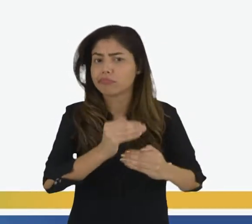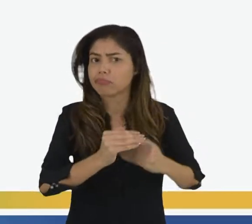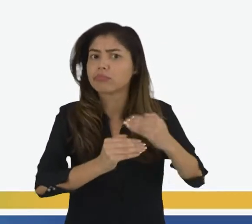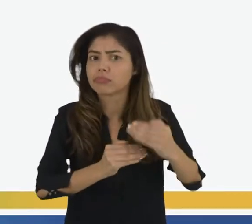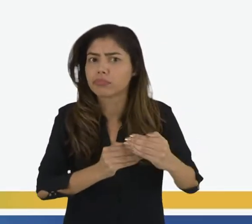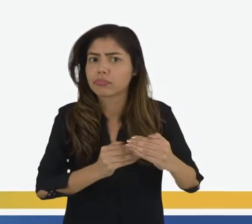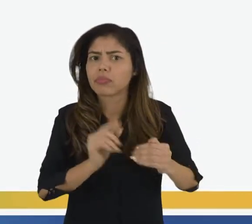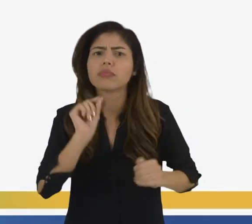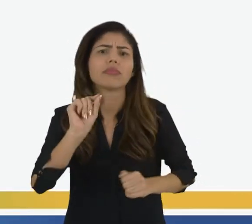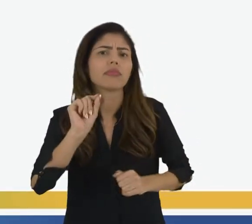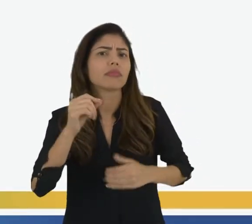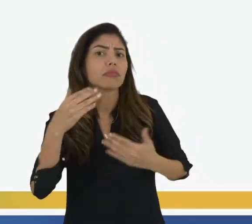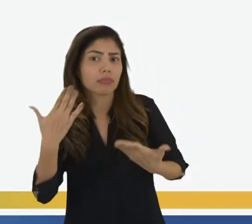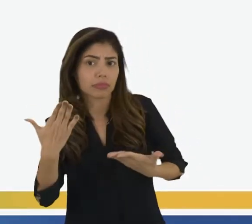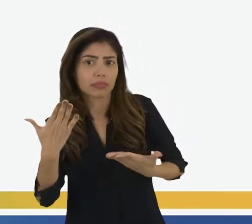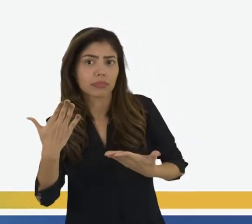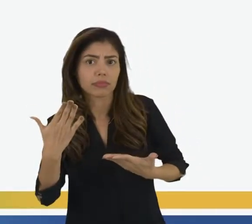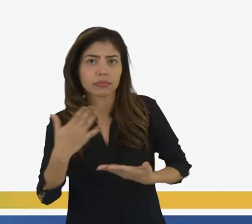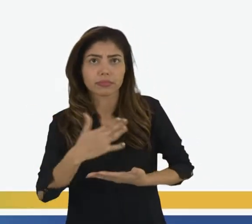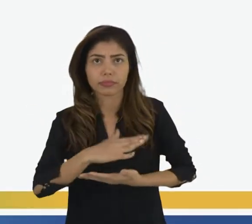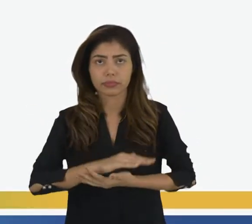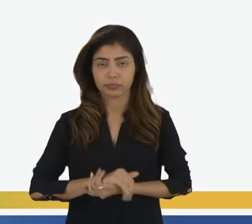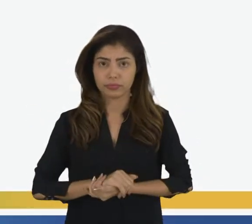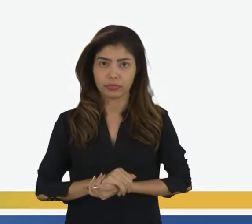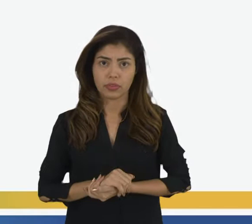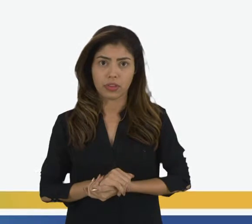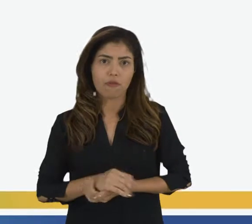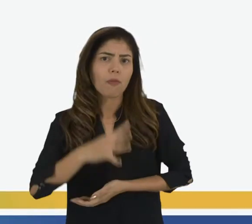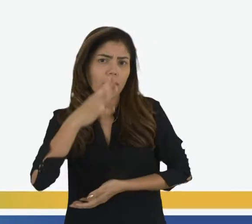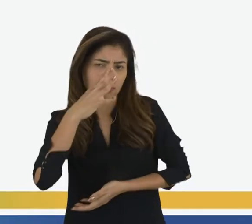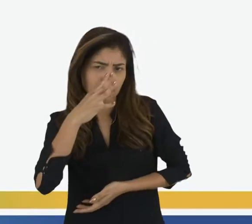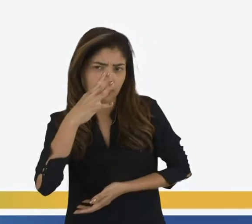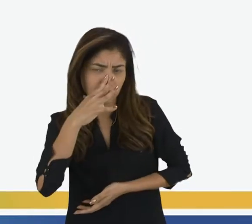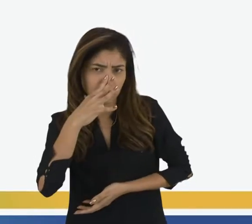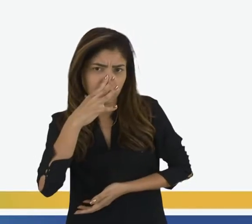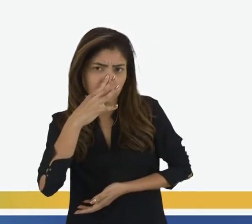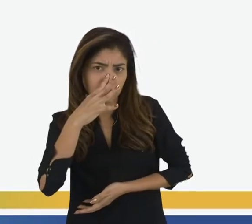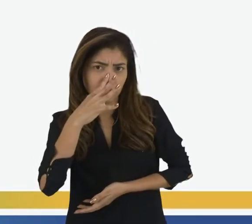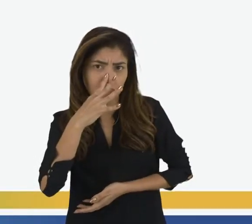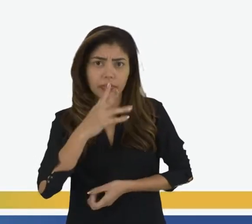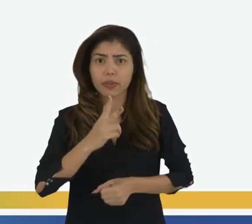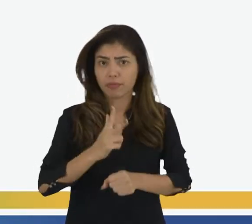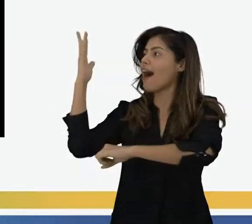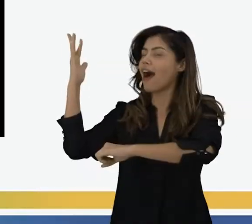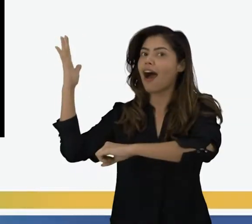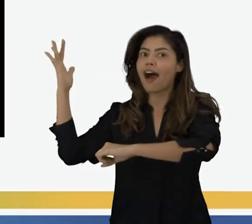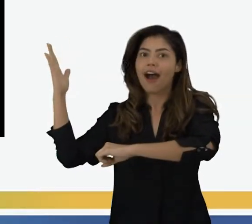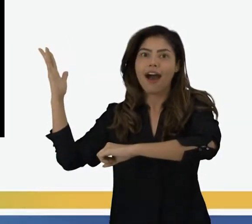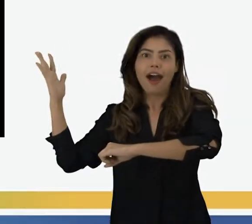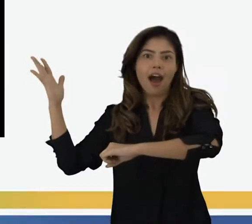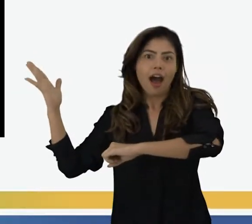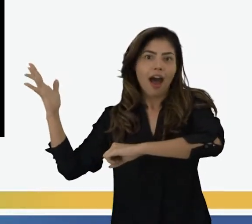O que seria o nosso ciclo de vida? Vamos assistir o vídeo a seguir.